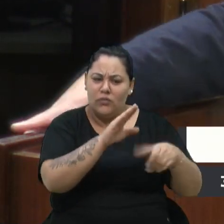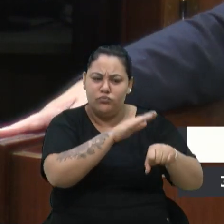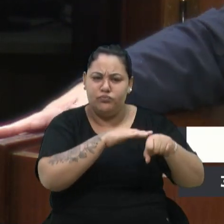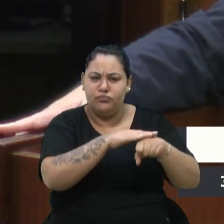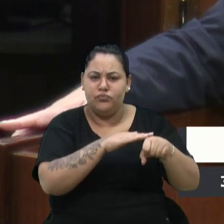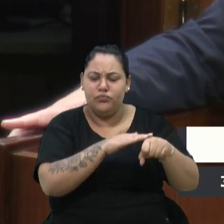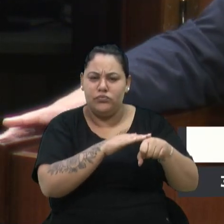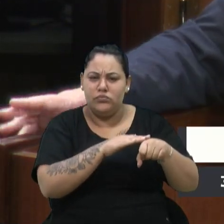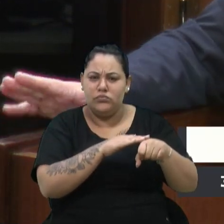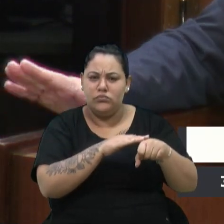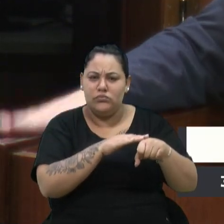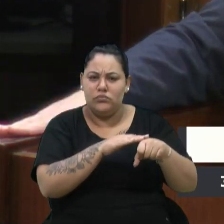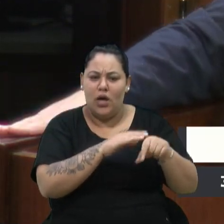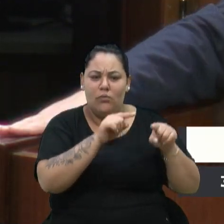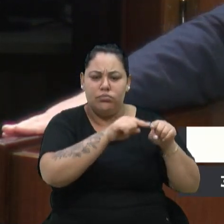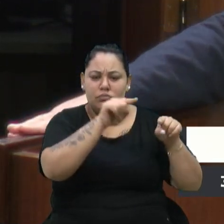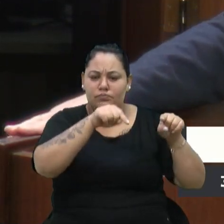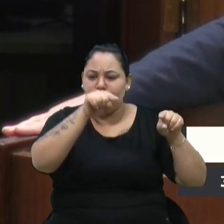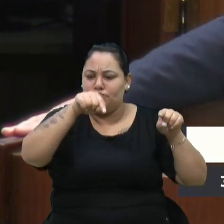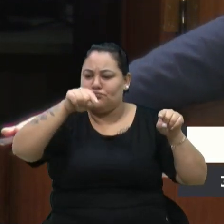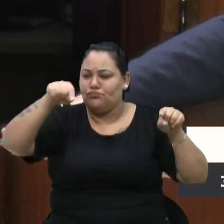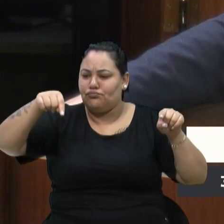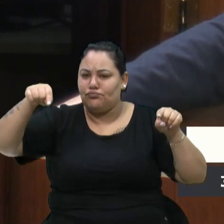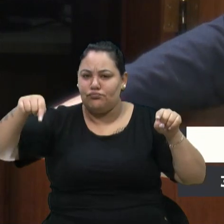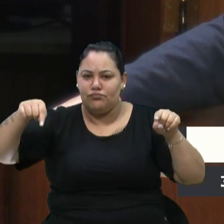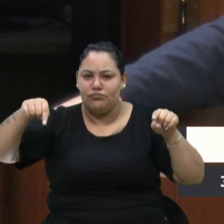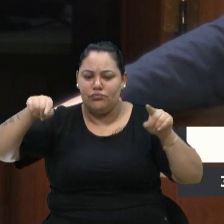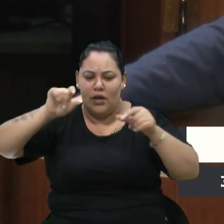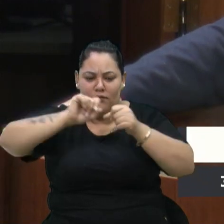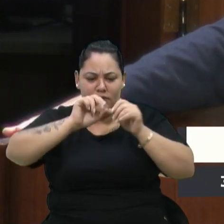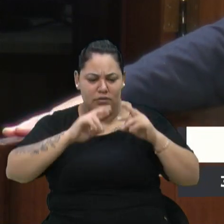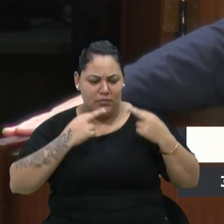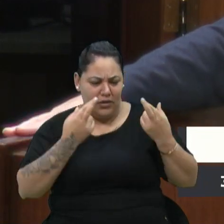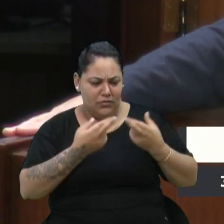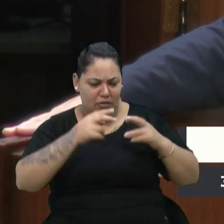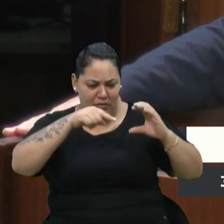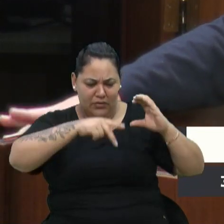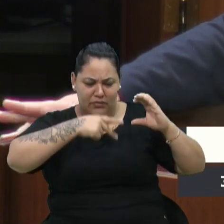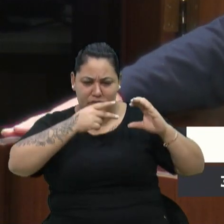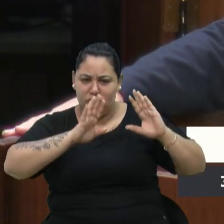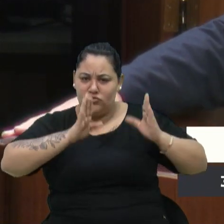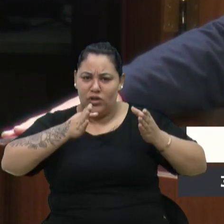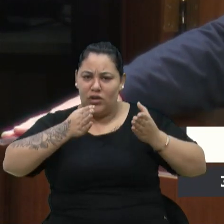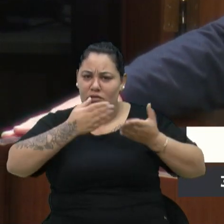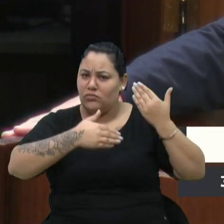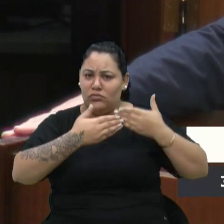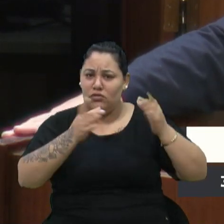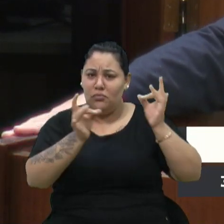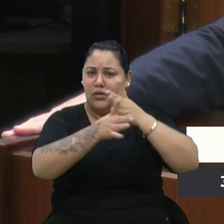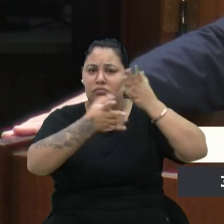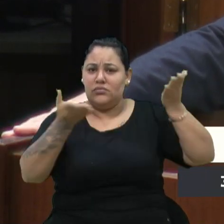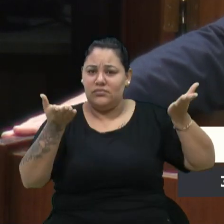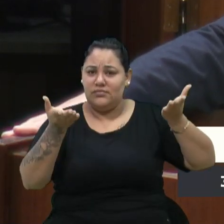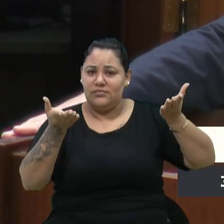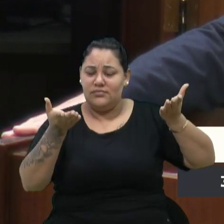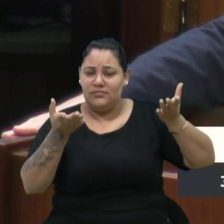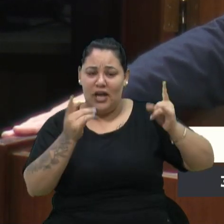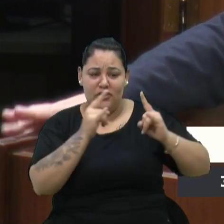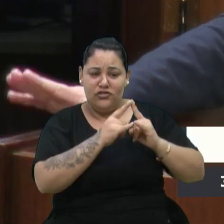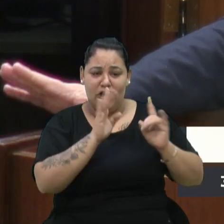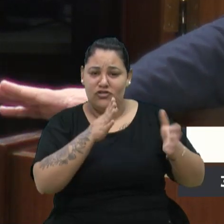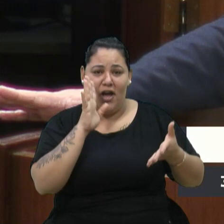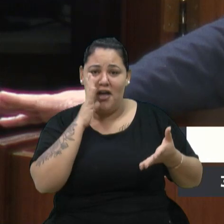e, quando a gente faz uma reunião sobre isso, já está tudo decidido. Ou seja, não tem mais o que fazer. A entidade já decidiu,